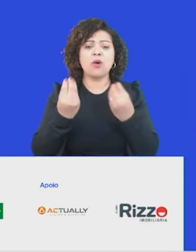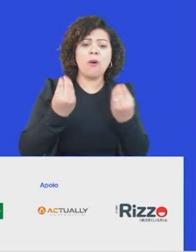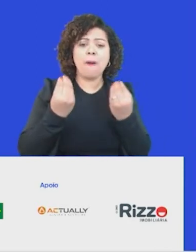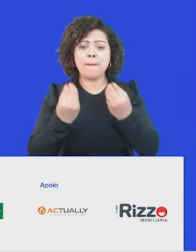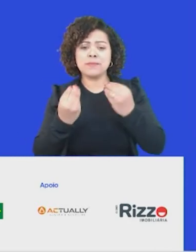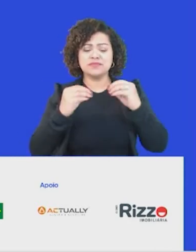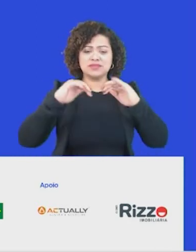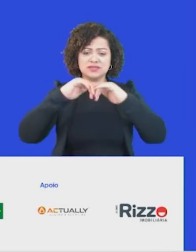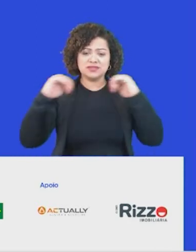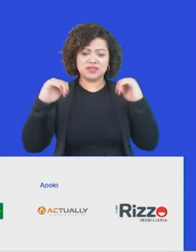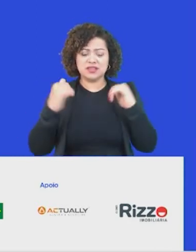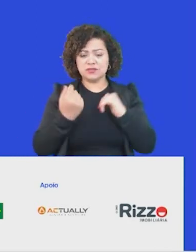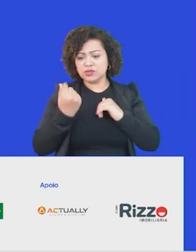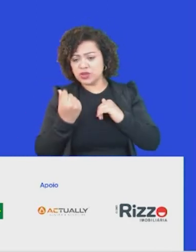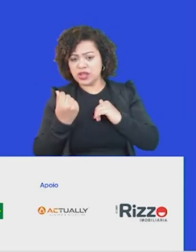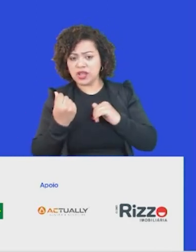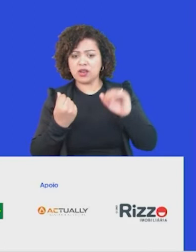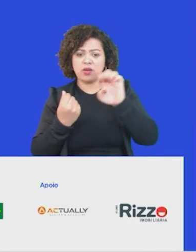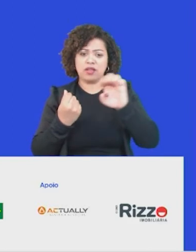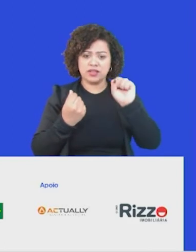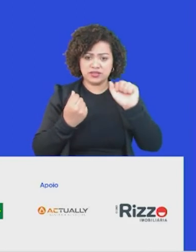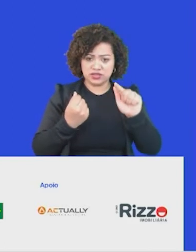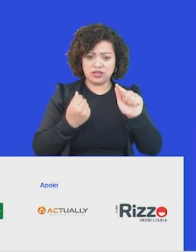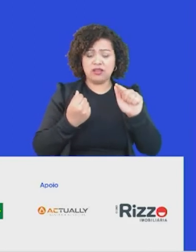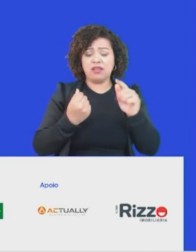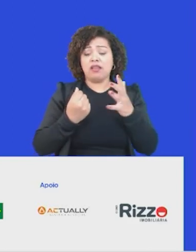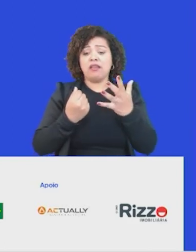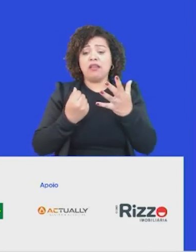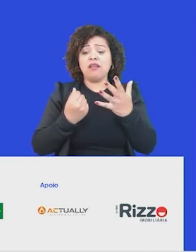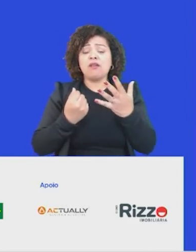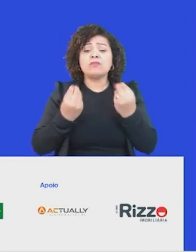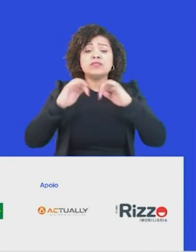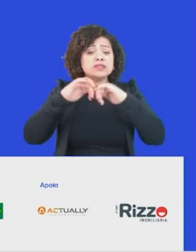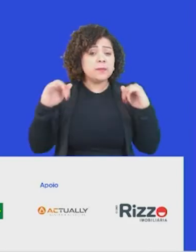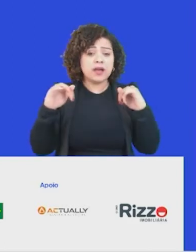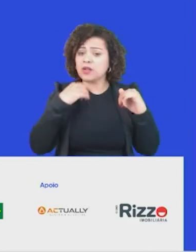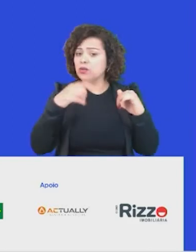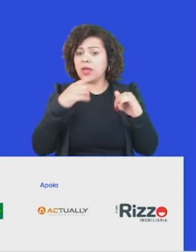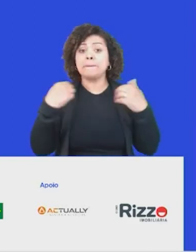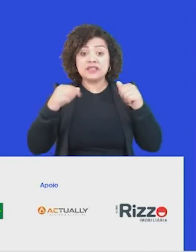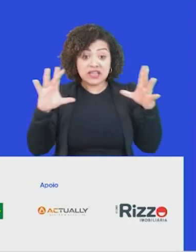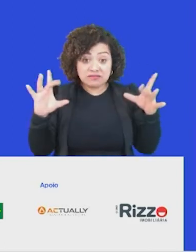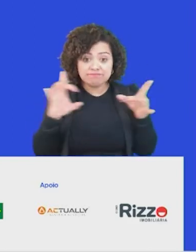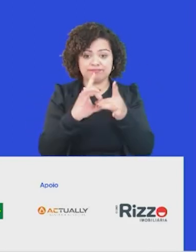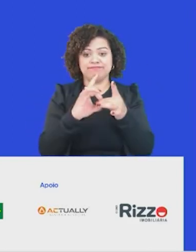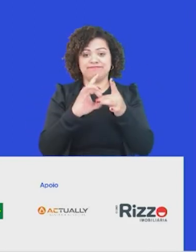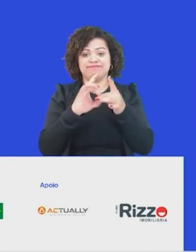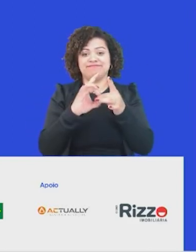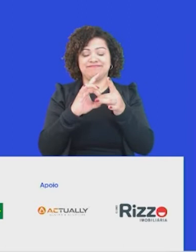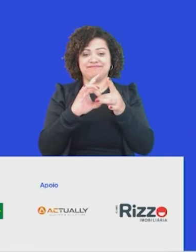separação do econômico ao IESG. Não é um ou o outro, é um e o outro. De fato,